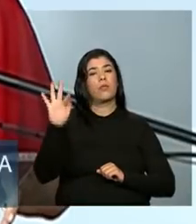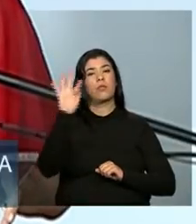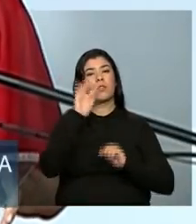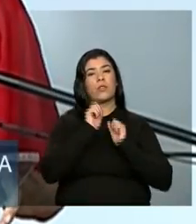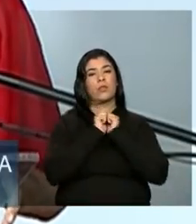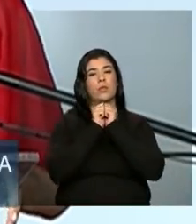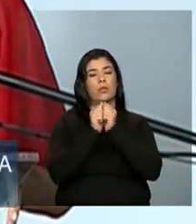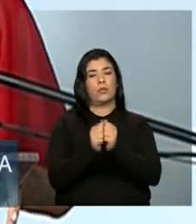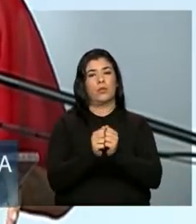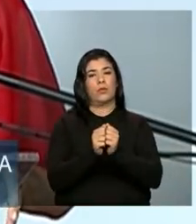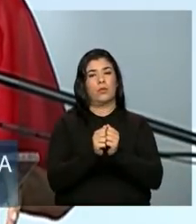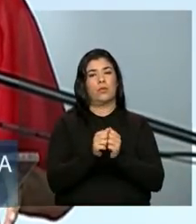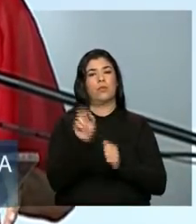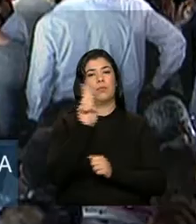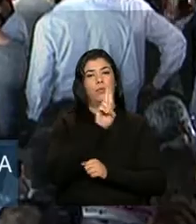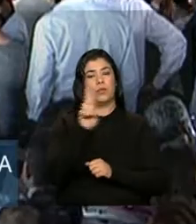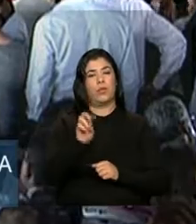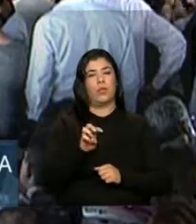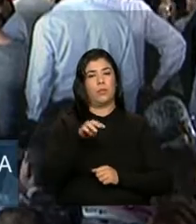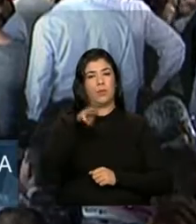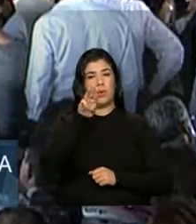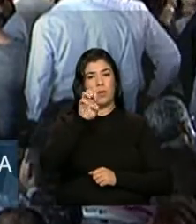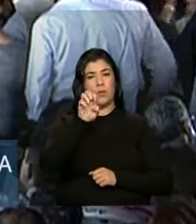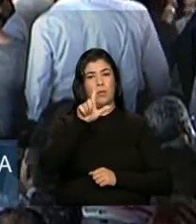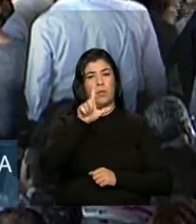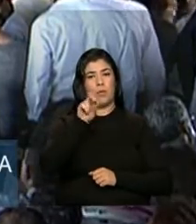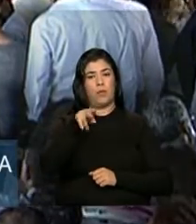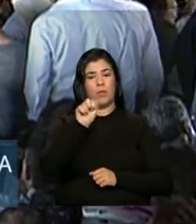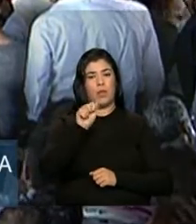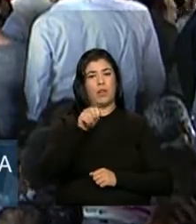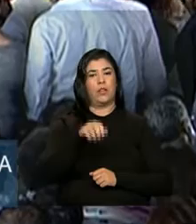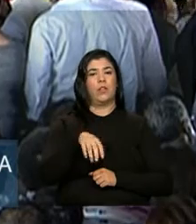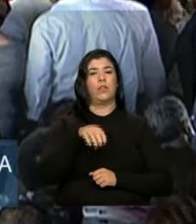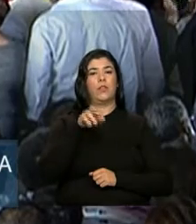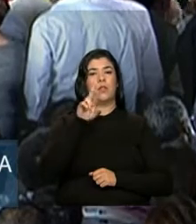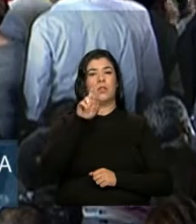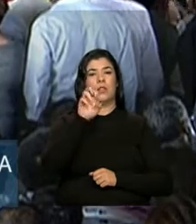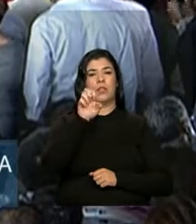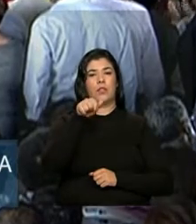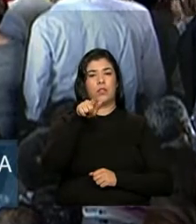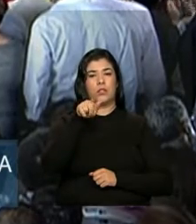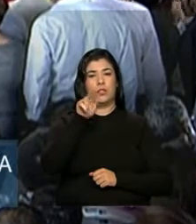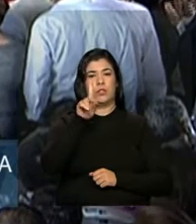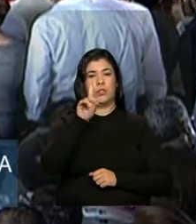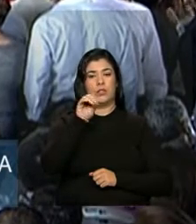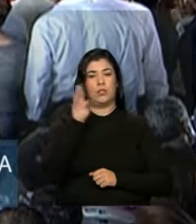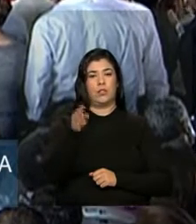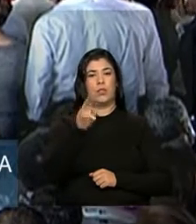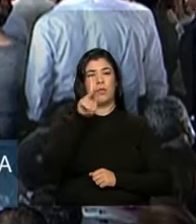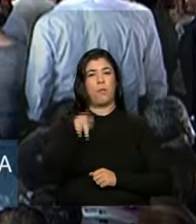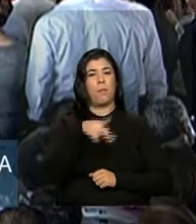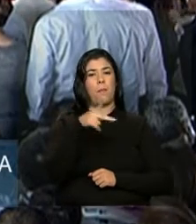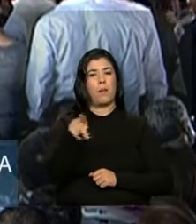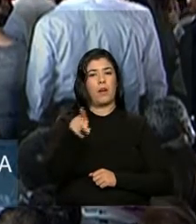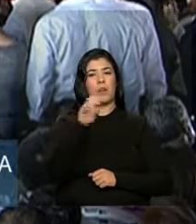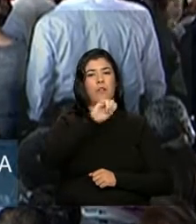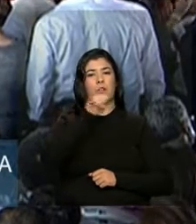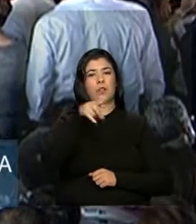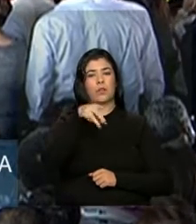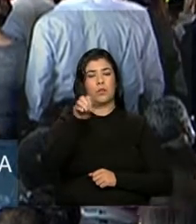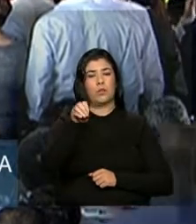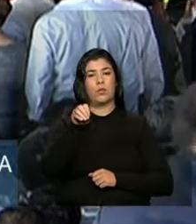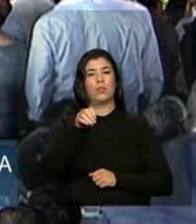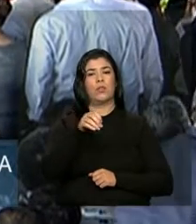Wellington Prado, Odisson Ribeiro, Reginaldo Lopes, Padre João, Jô